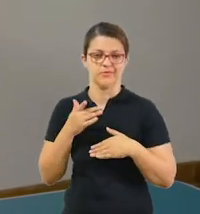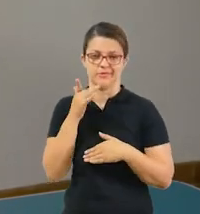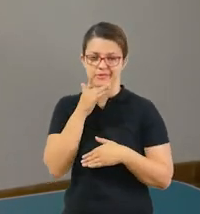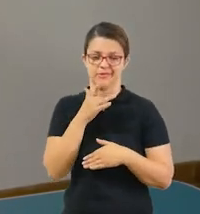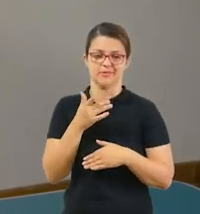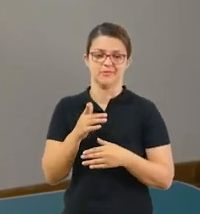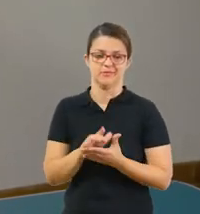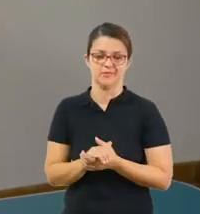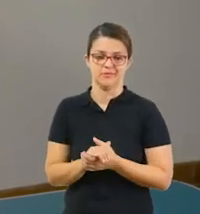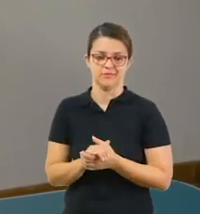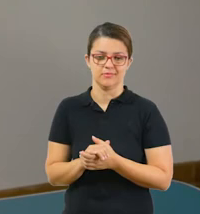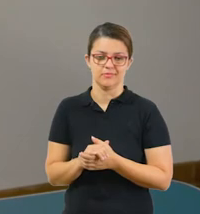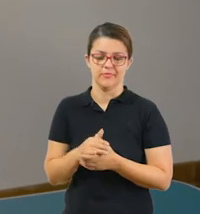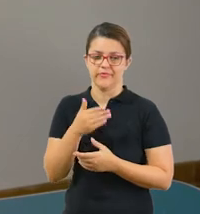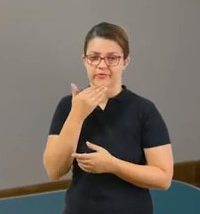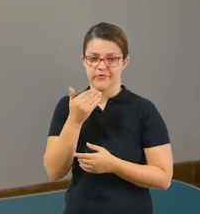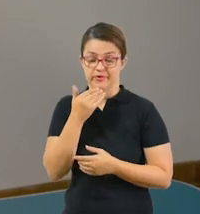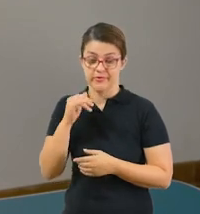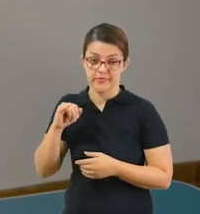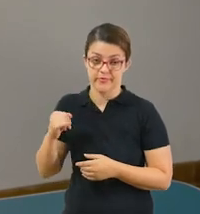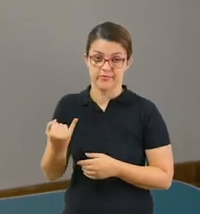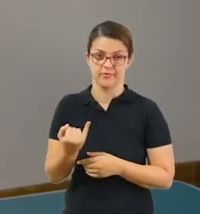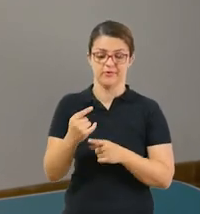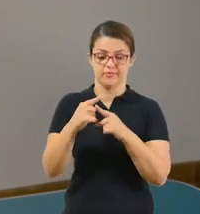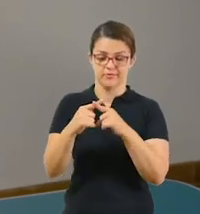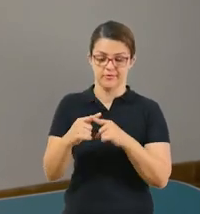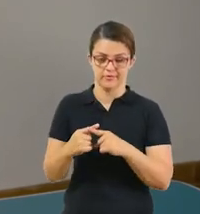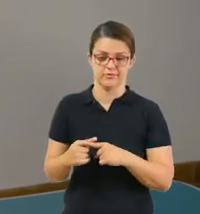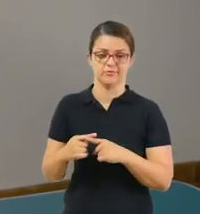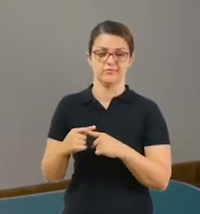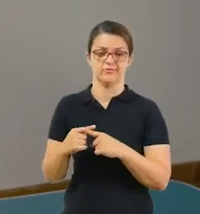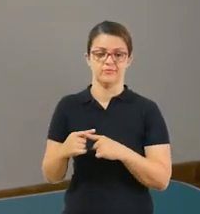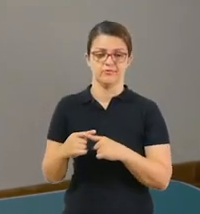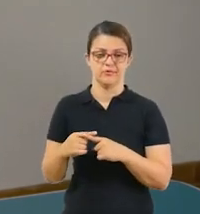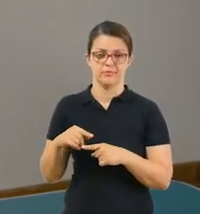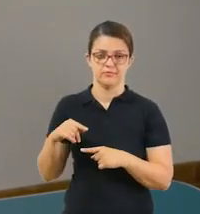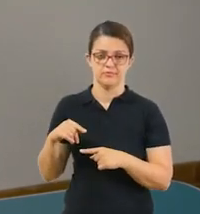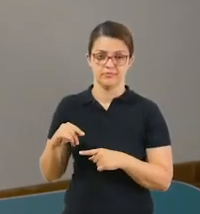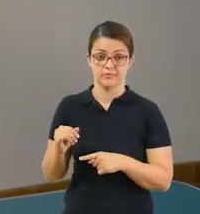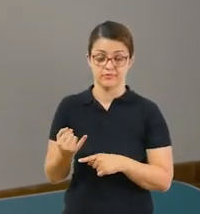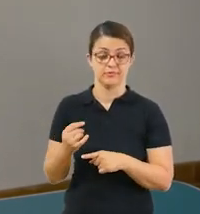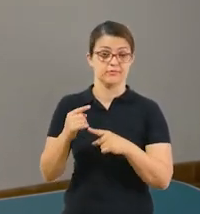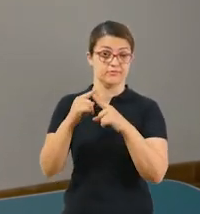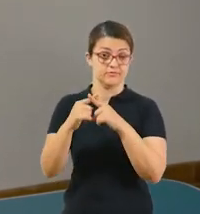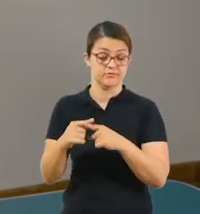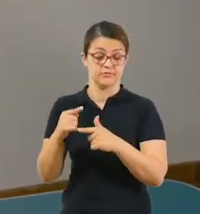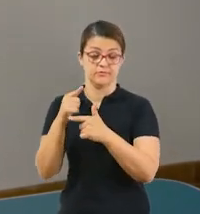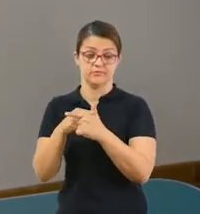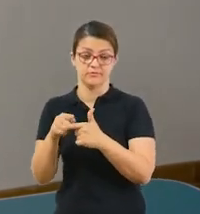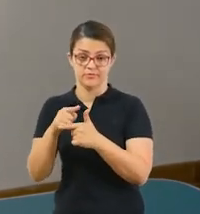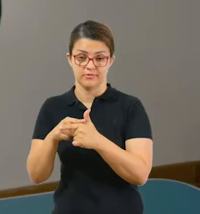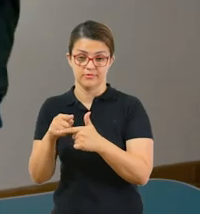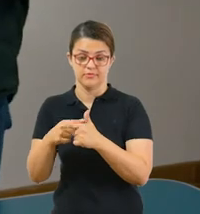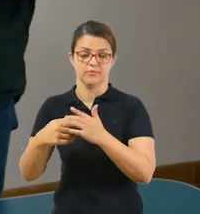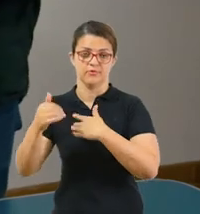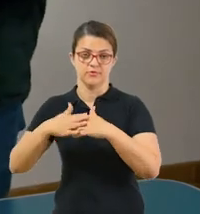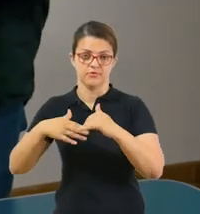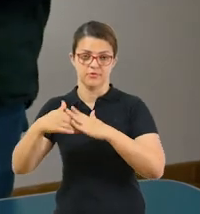e fáceis. Aproveitem para treinar a sua tabuada e as suas contas de vezes e de divisão.